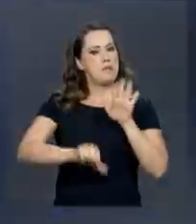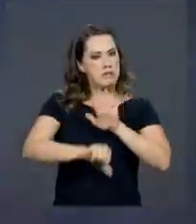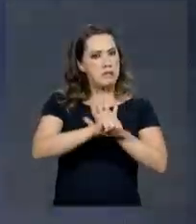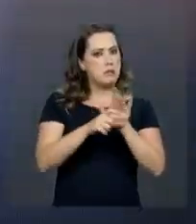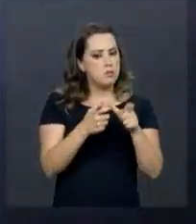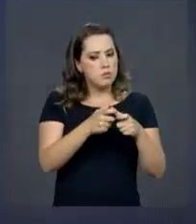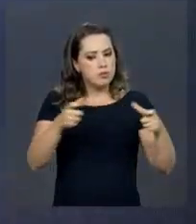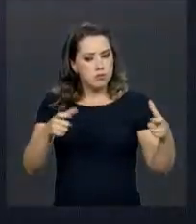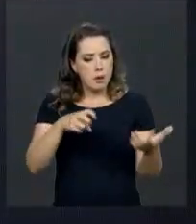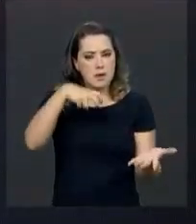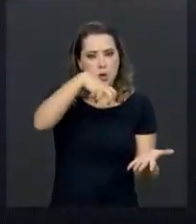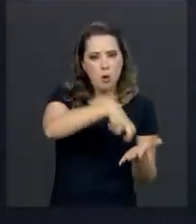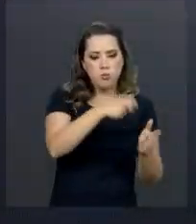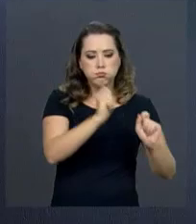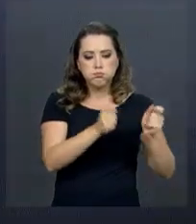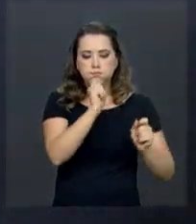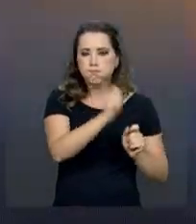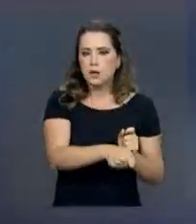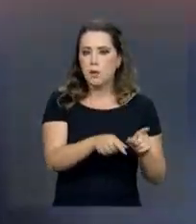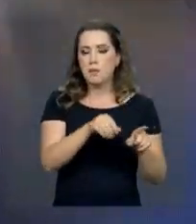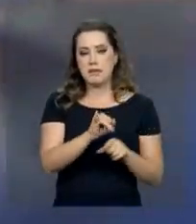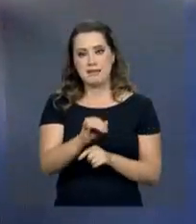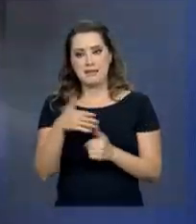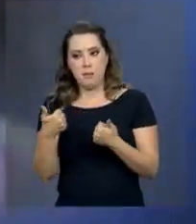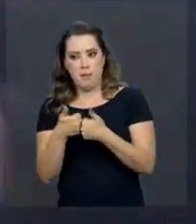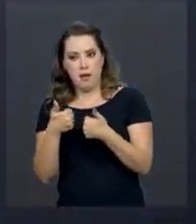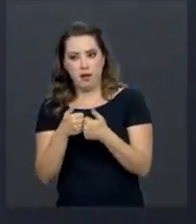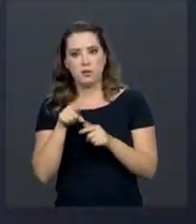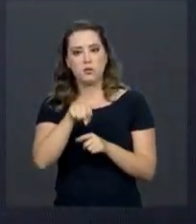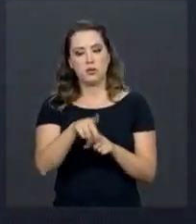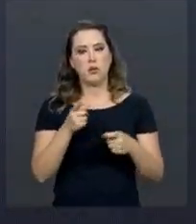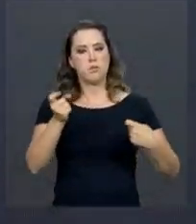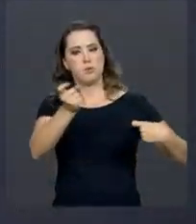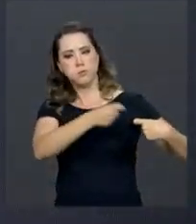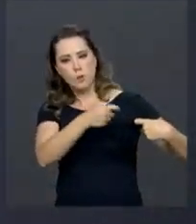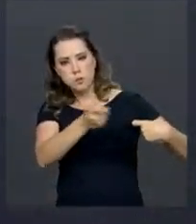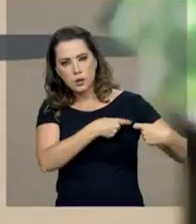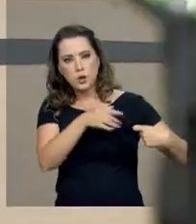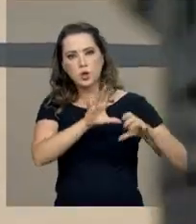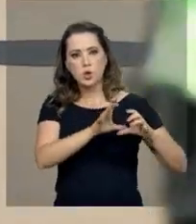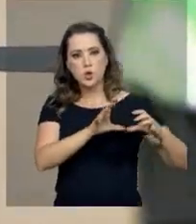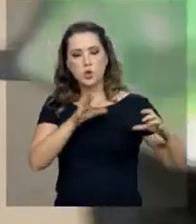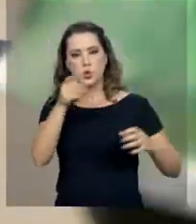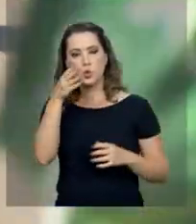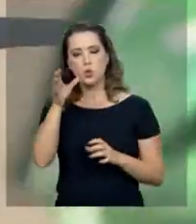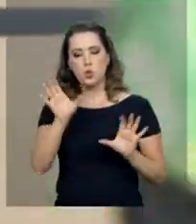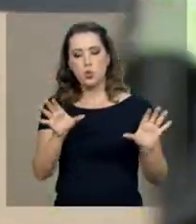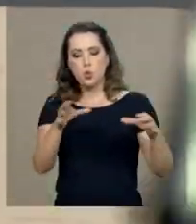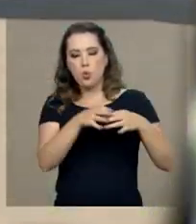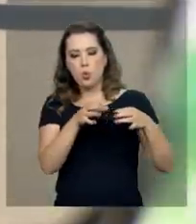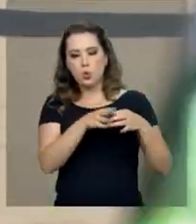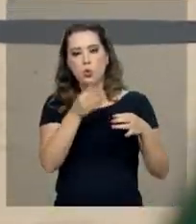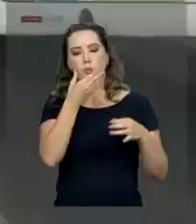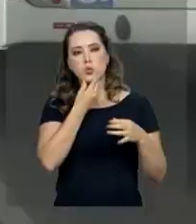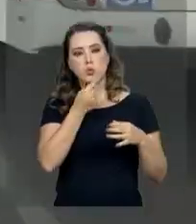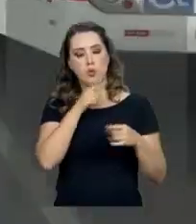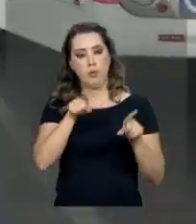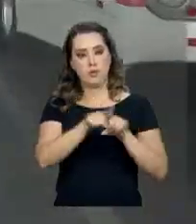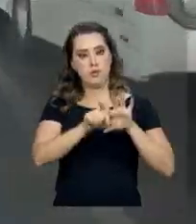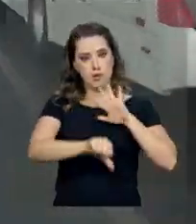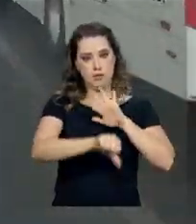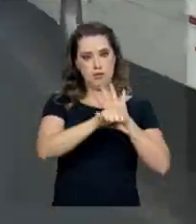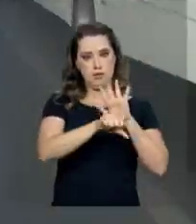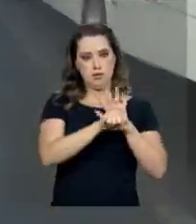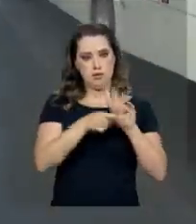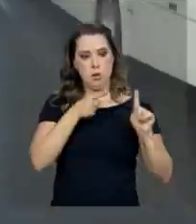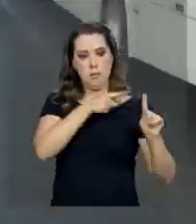também aumenta as penas para o crime de estupro coletivo. Também torna crime a chamada importunação sexual, que pode